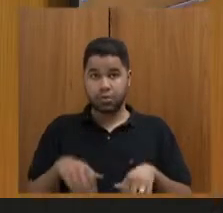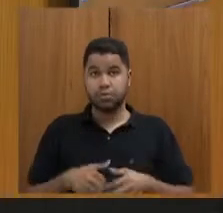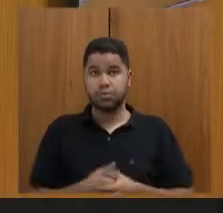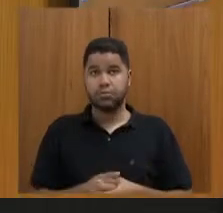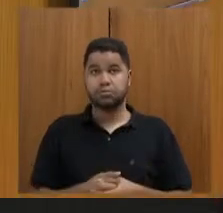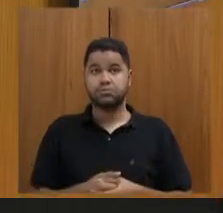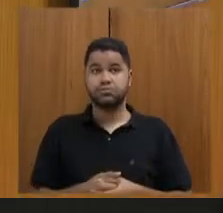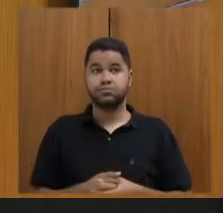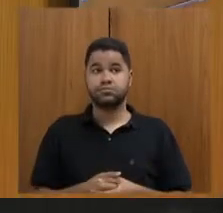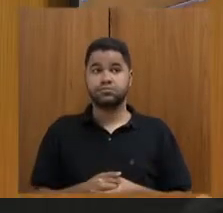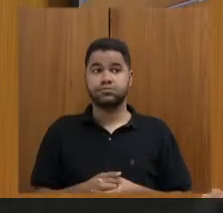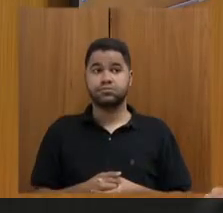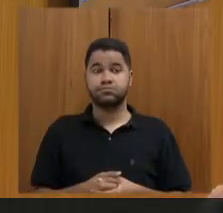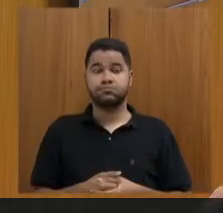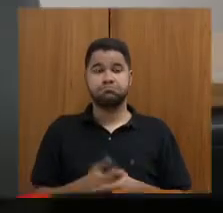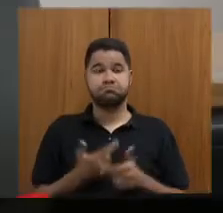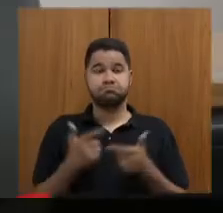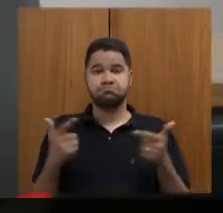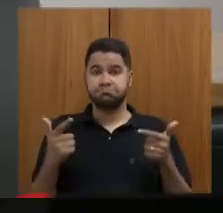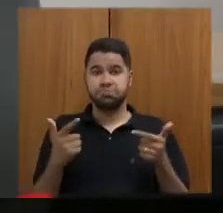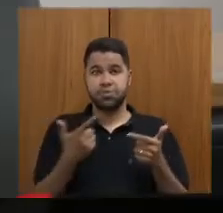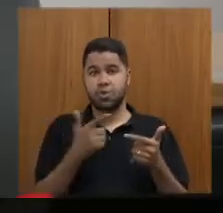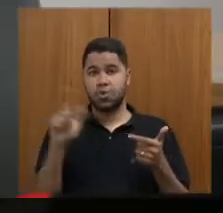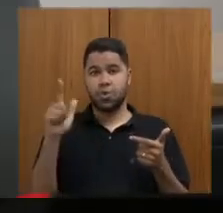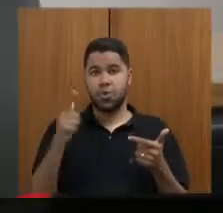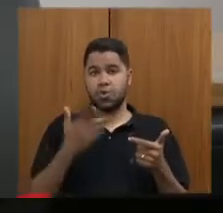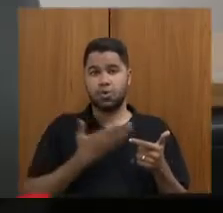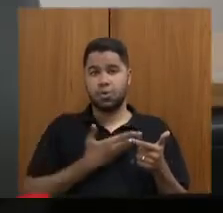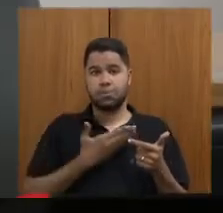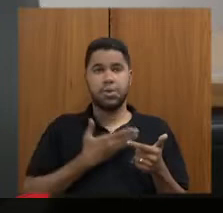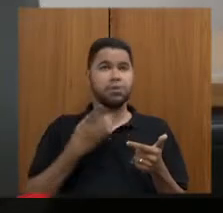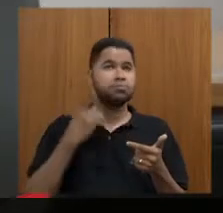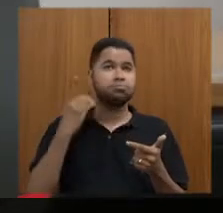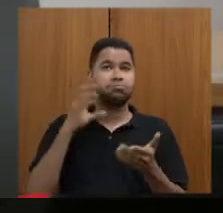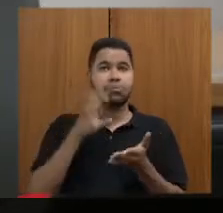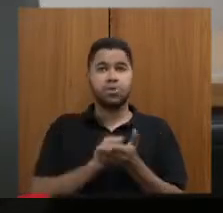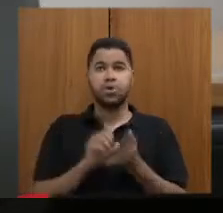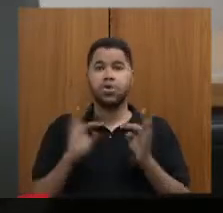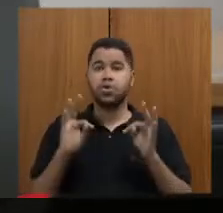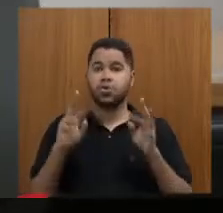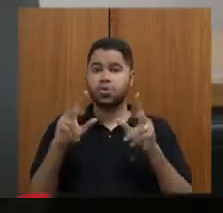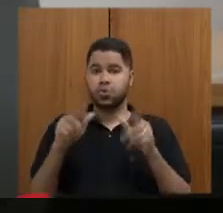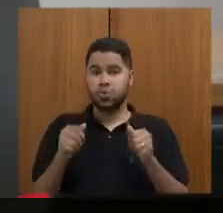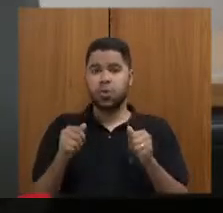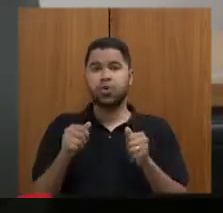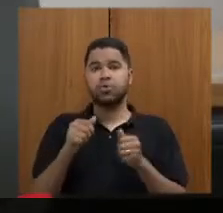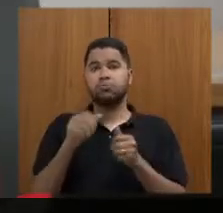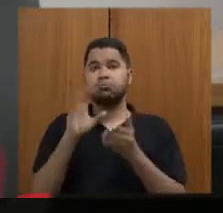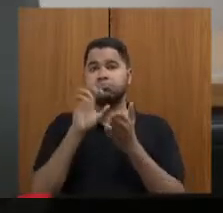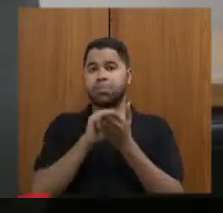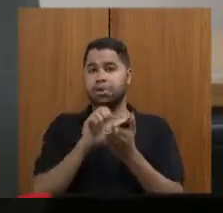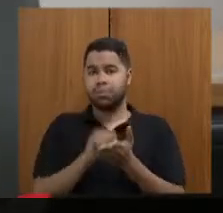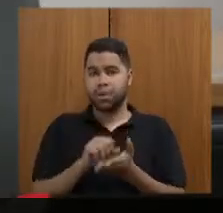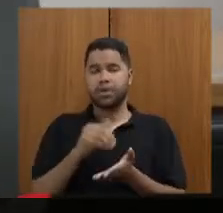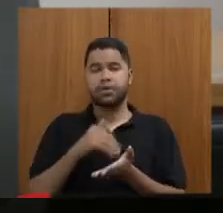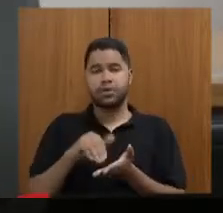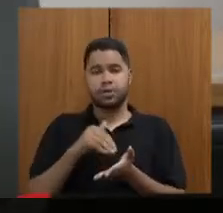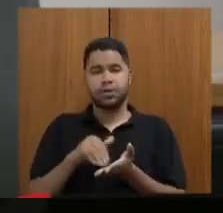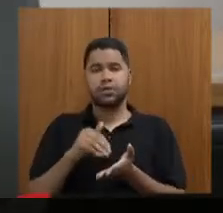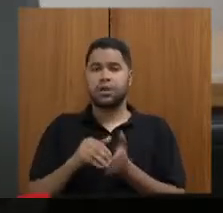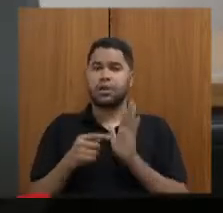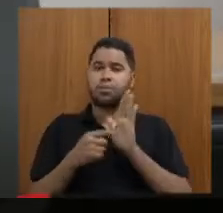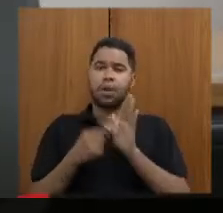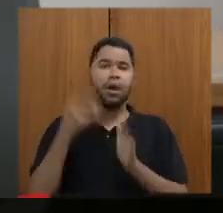pode. Nós não temos nenhum outro colega parlamentar inscrito, todos os colegas foram inscritos, o secretário fez a sua